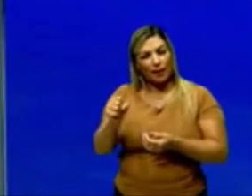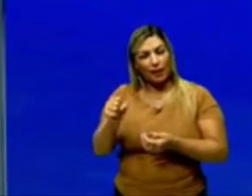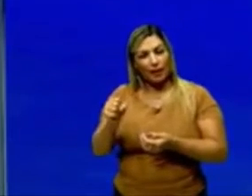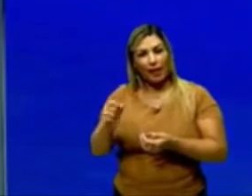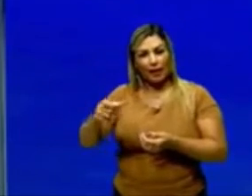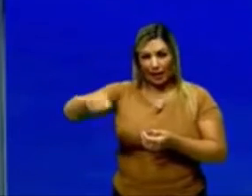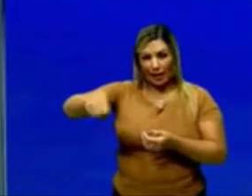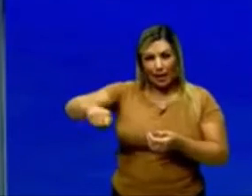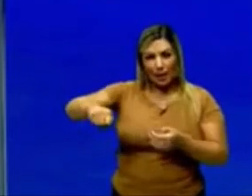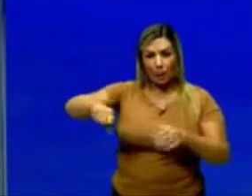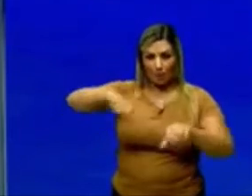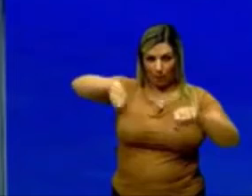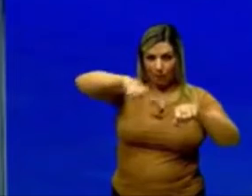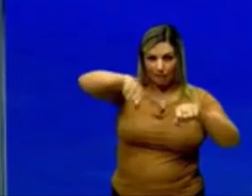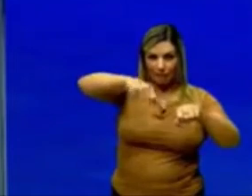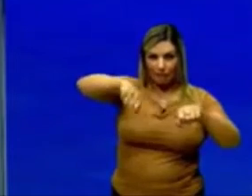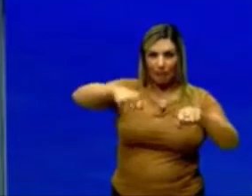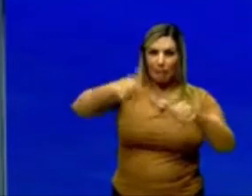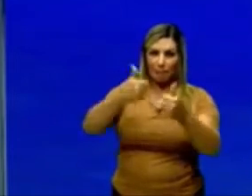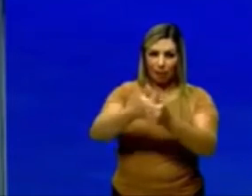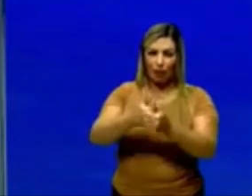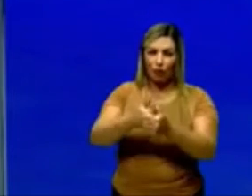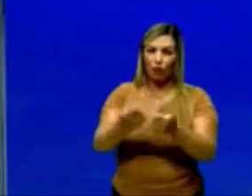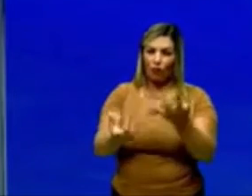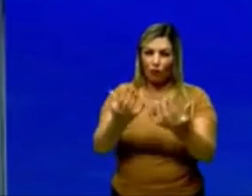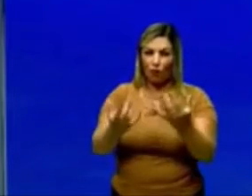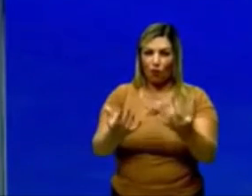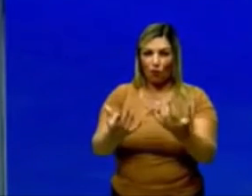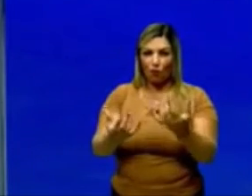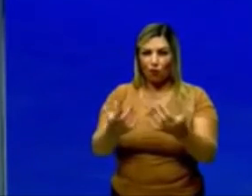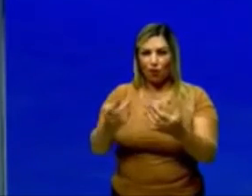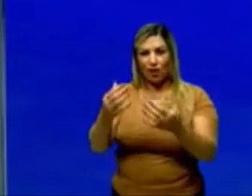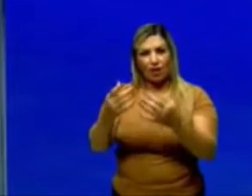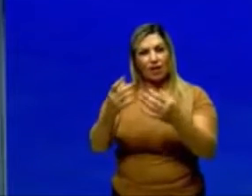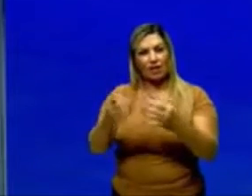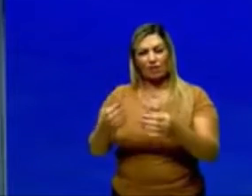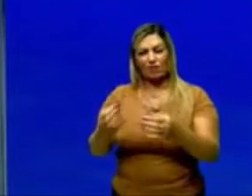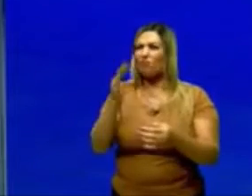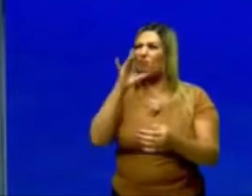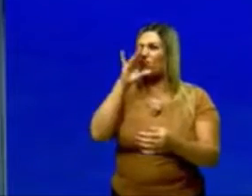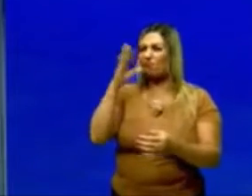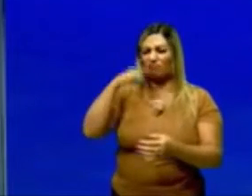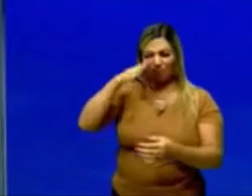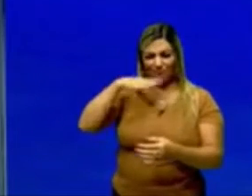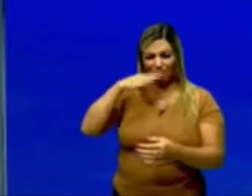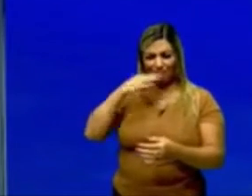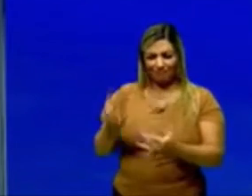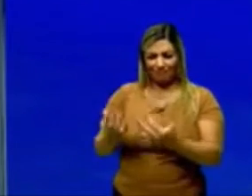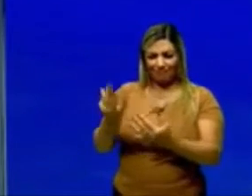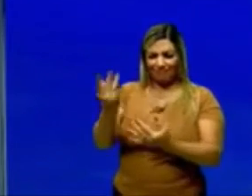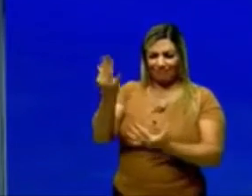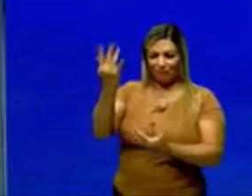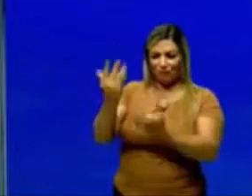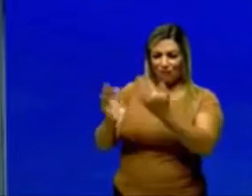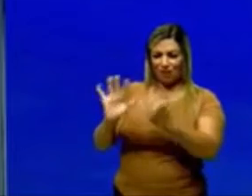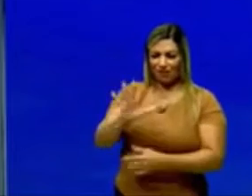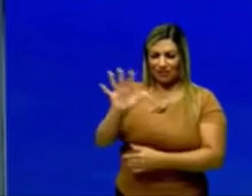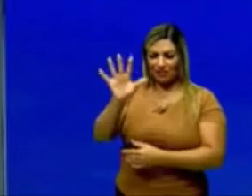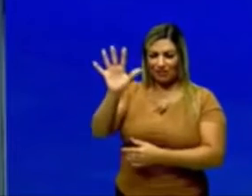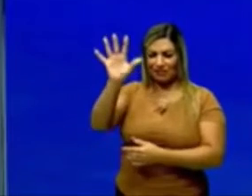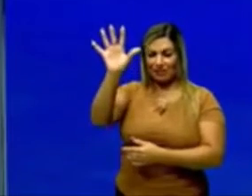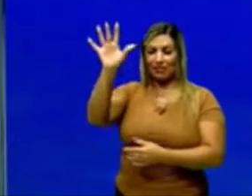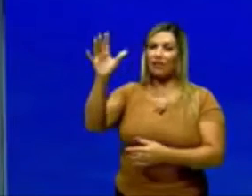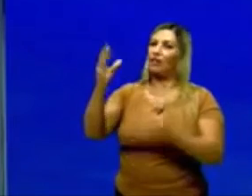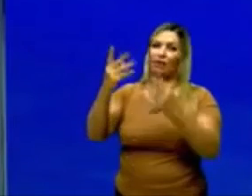da panela e deixar lá perto do fogo, e de repente aquece e solta aquela fumaça, e você vê que não vai derreter e voltar ao